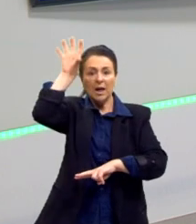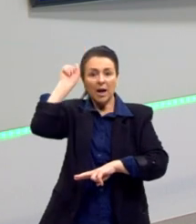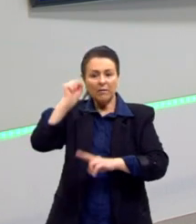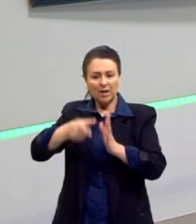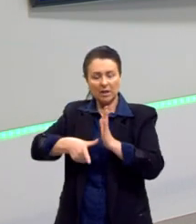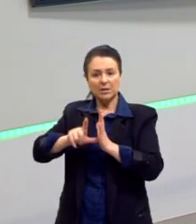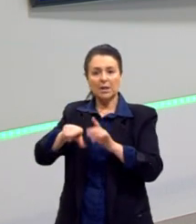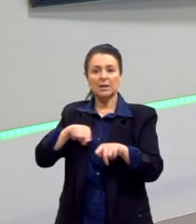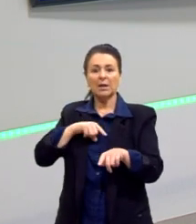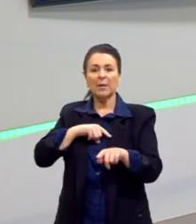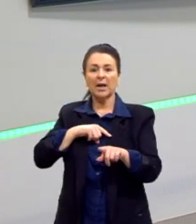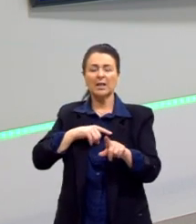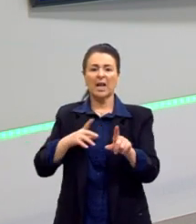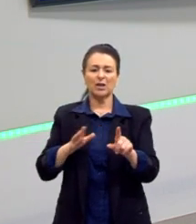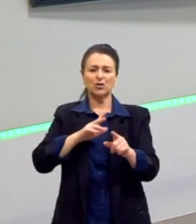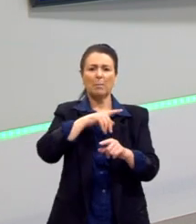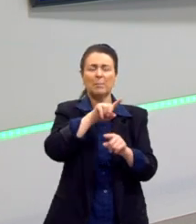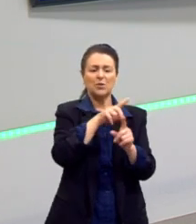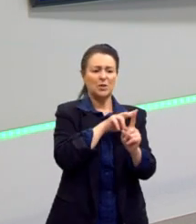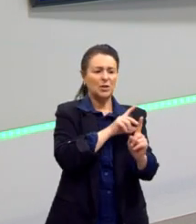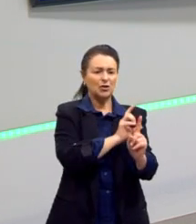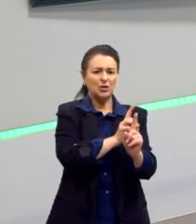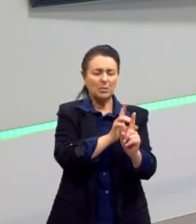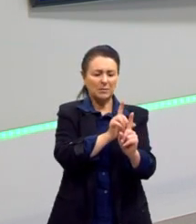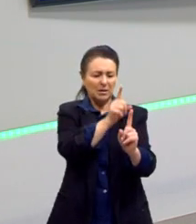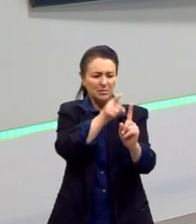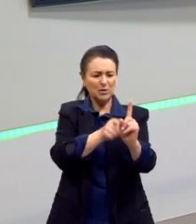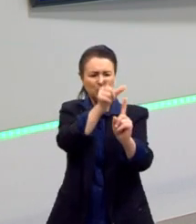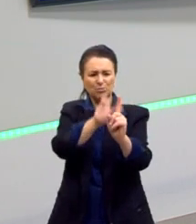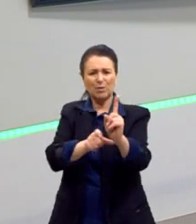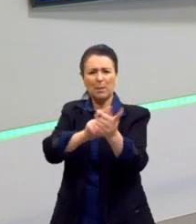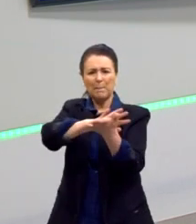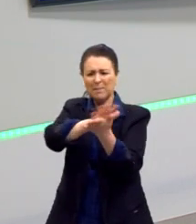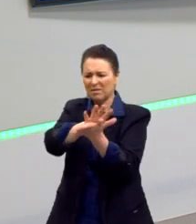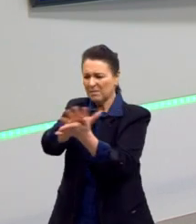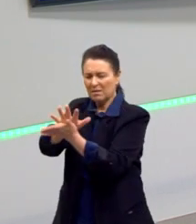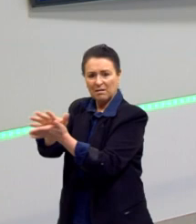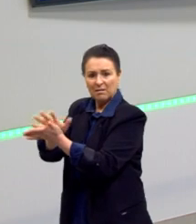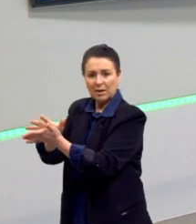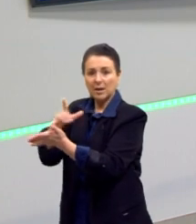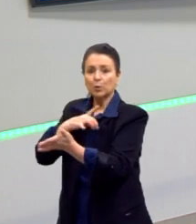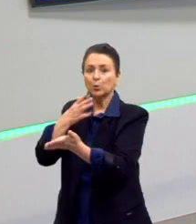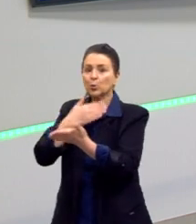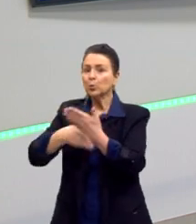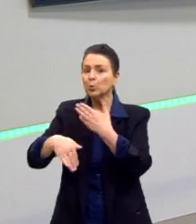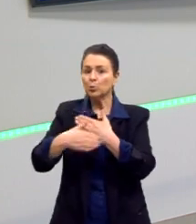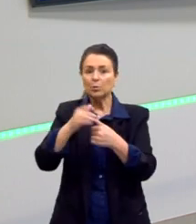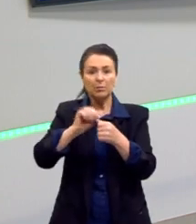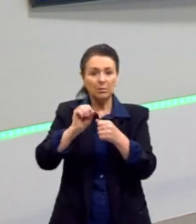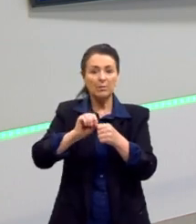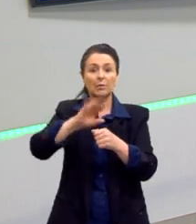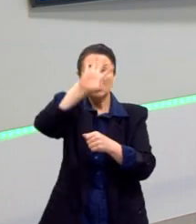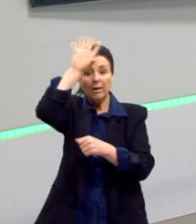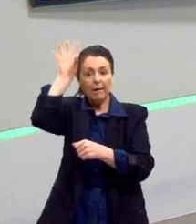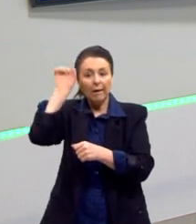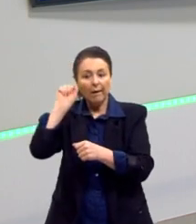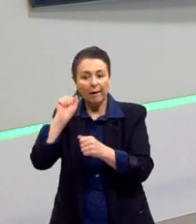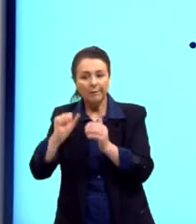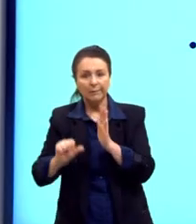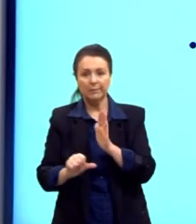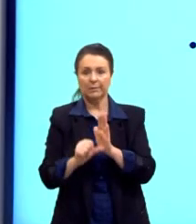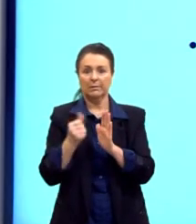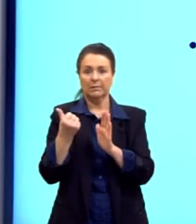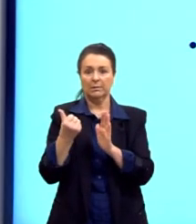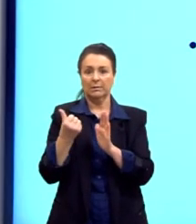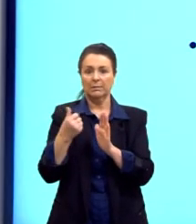ideia de genocídio, de exterminar um povo, tudo isso foi ensaiado no continente africano, né. Então, a também precisa fazer